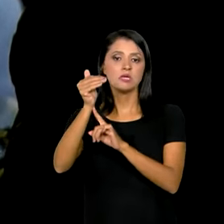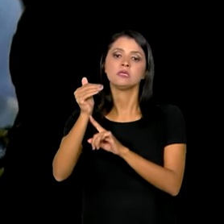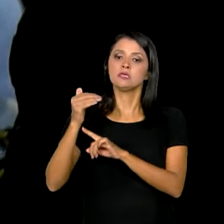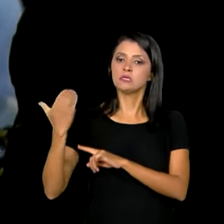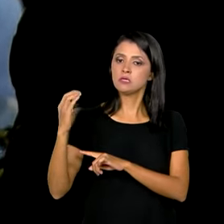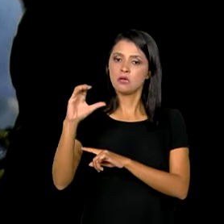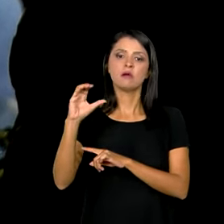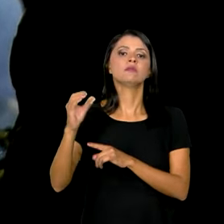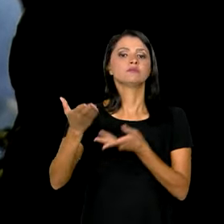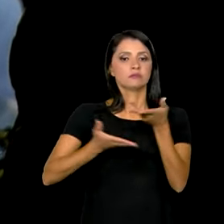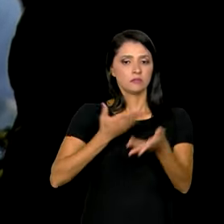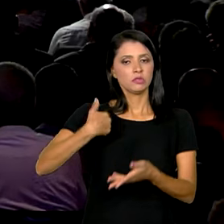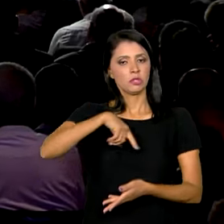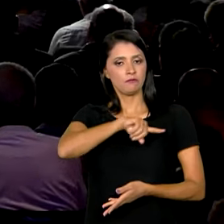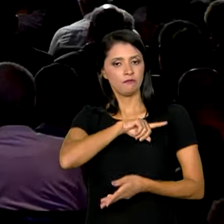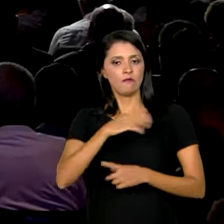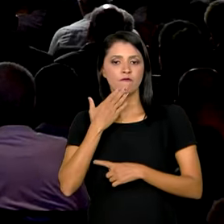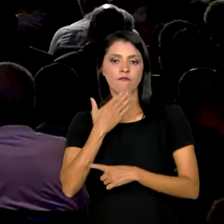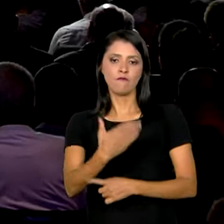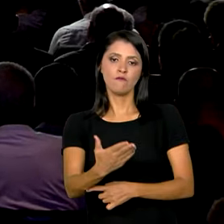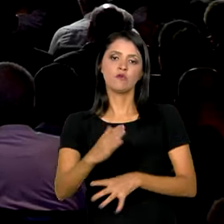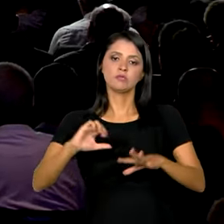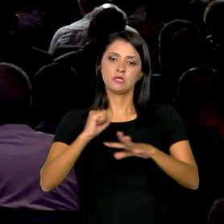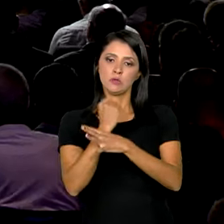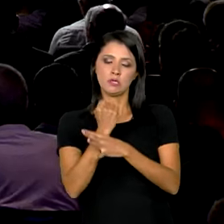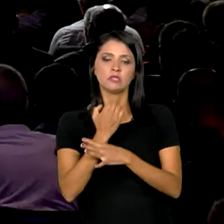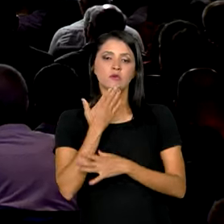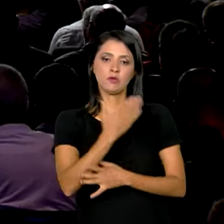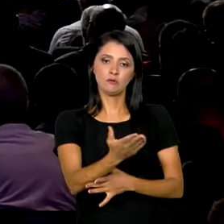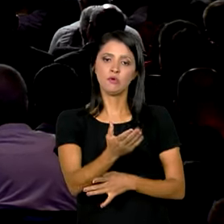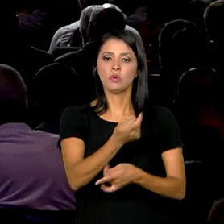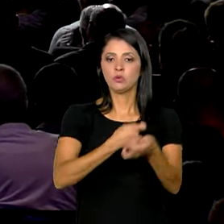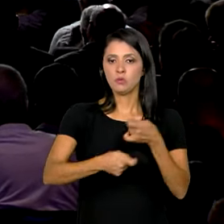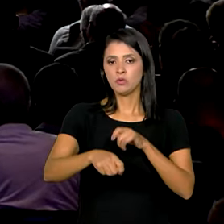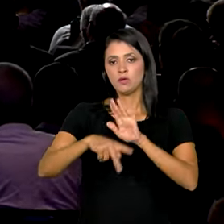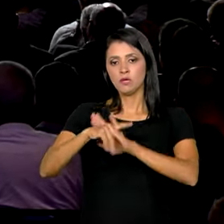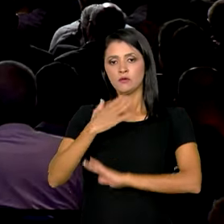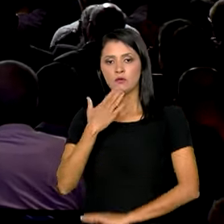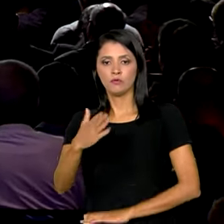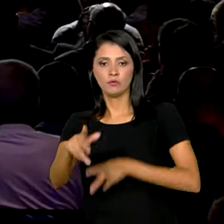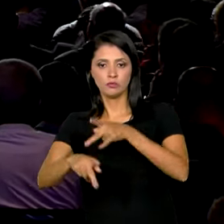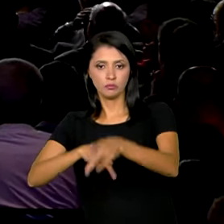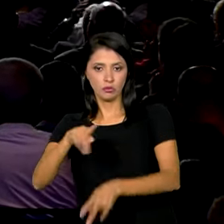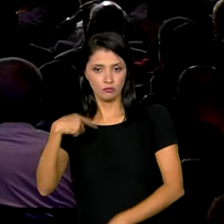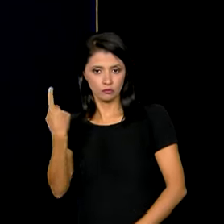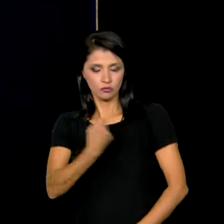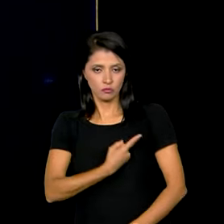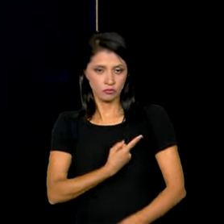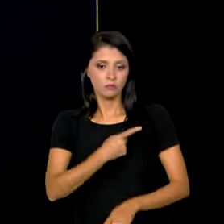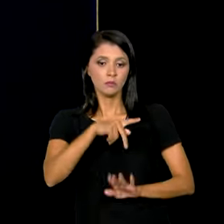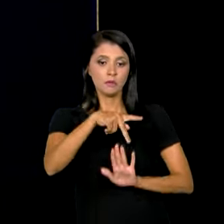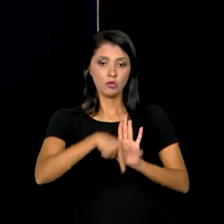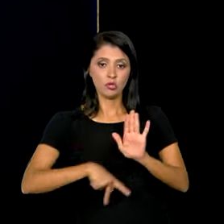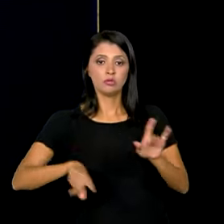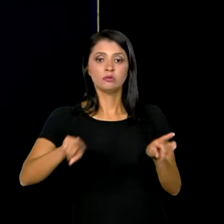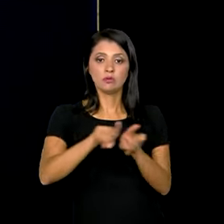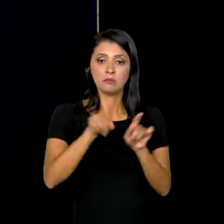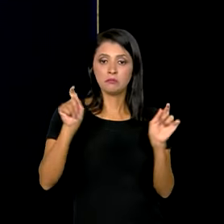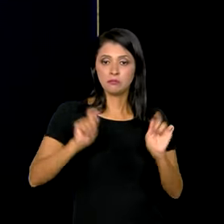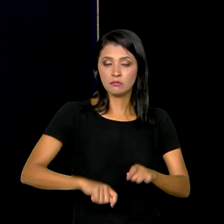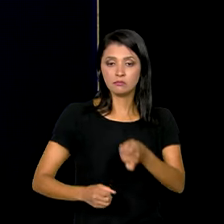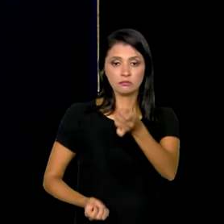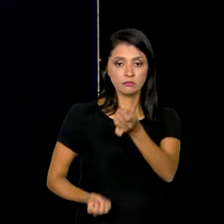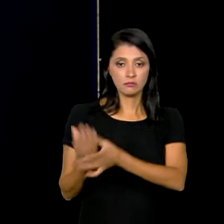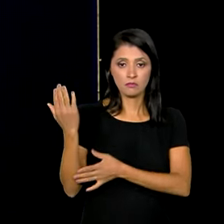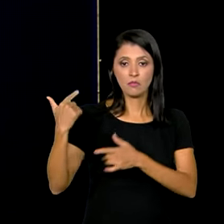serviço da nossa segurança, da nossa economia e do nosso povo. Esse projeto também servirá para a